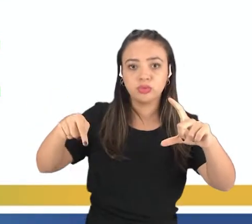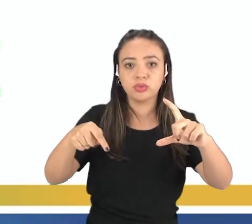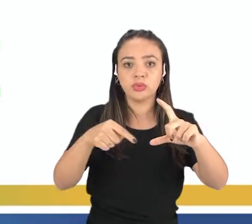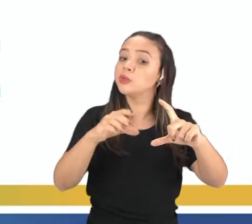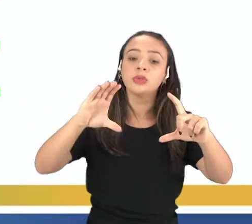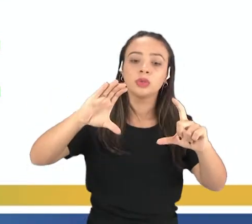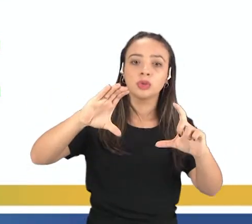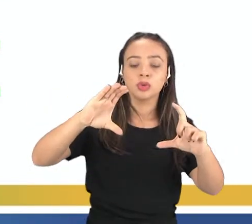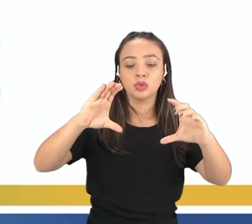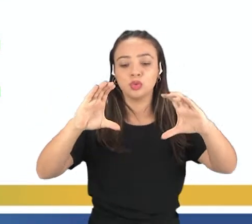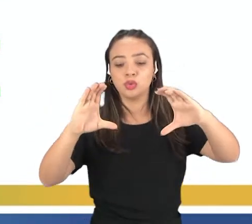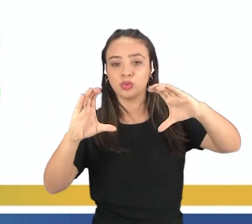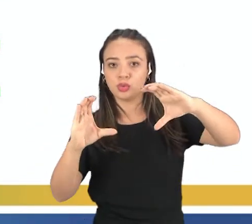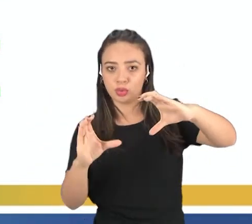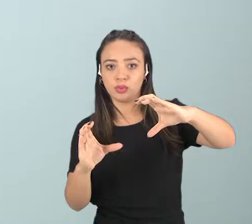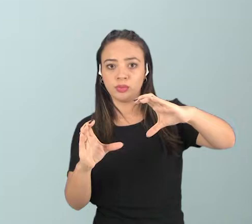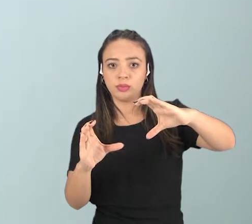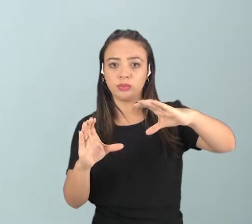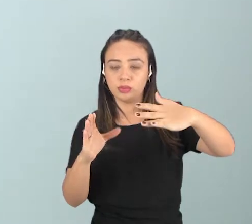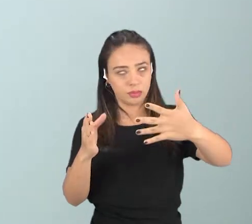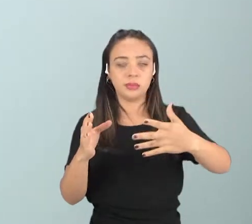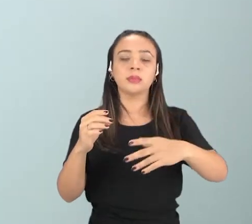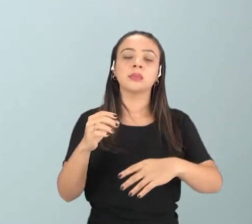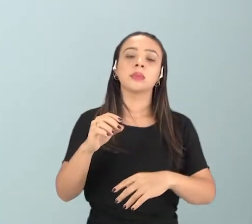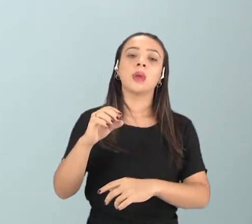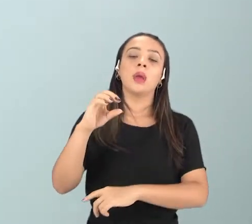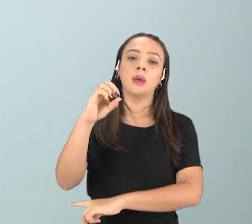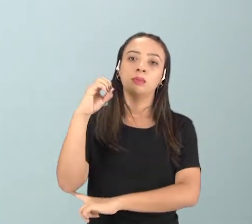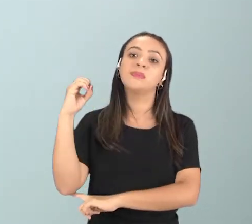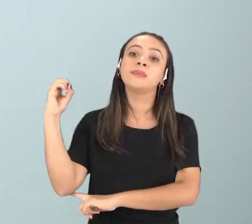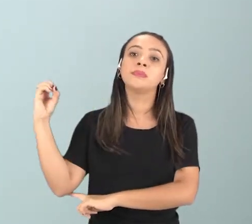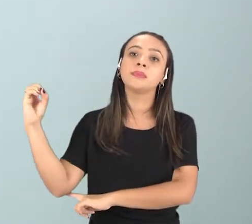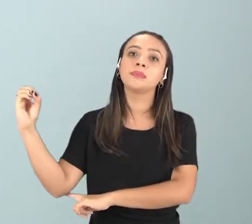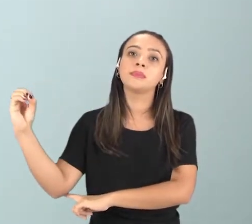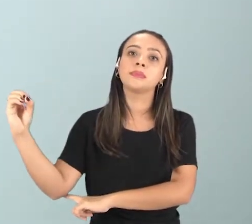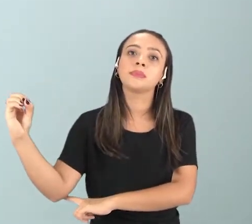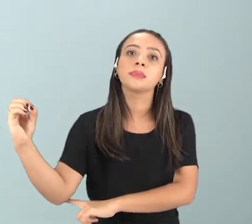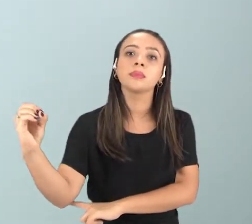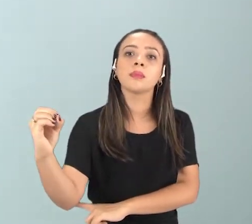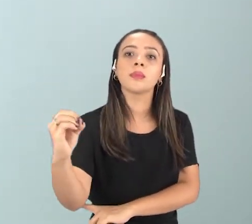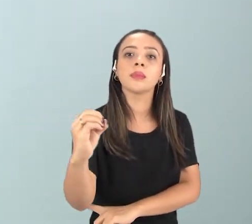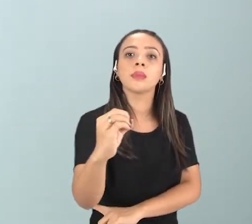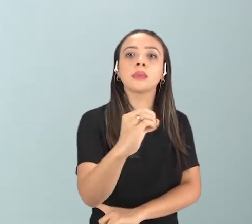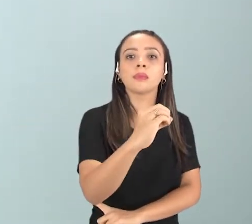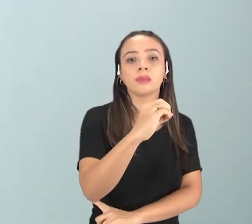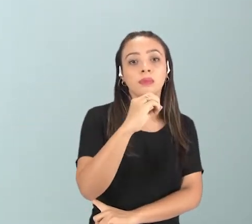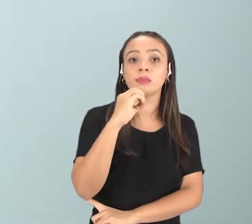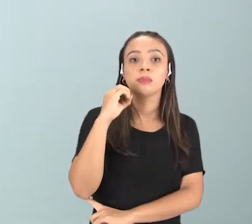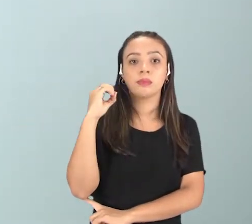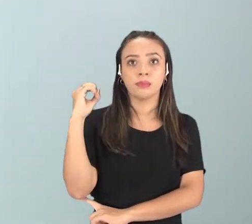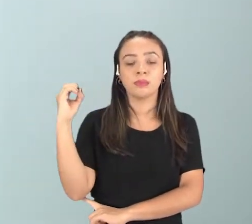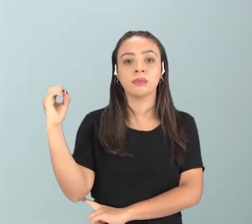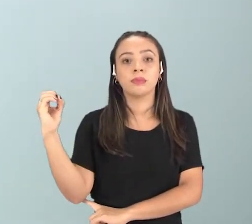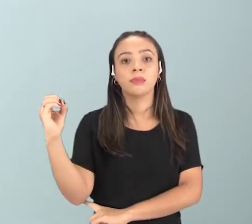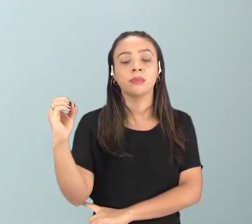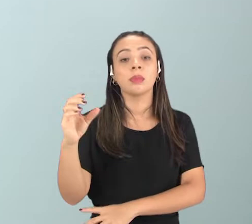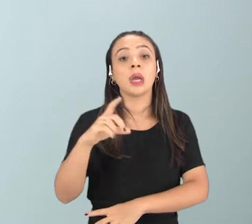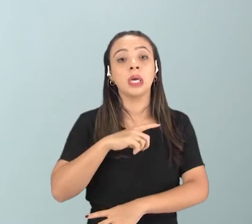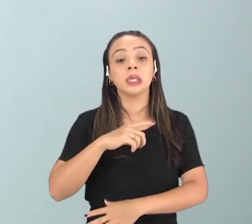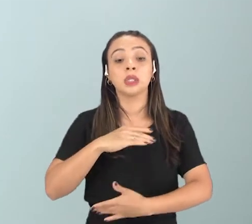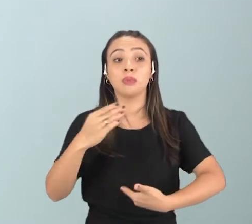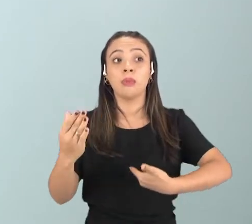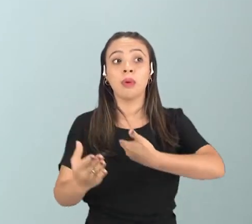tá? Então, ela realiza o seu movimento de rotação em um eixo inclinado. Isso vai ter uma relação direta com